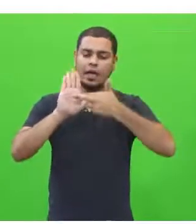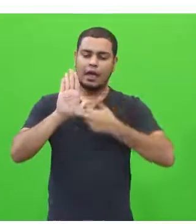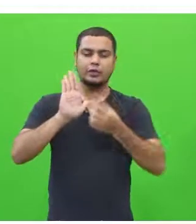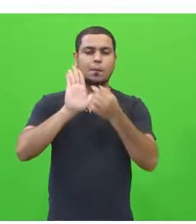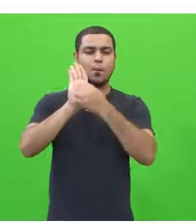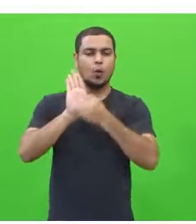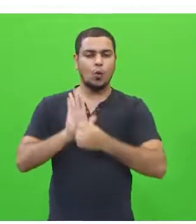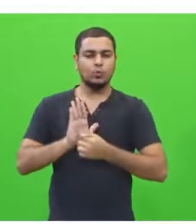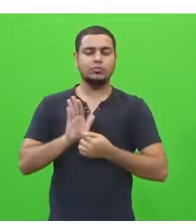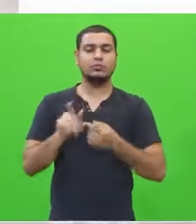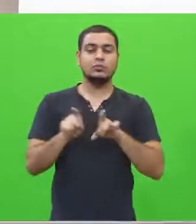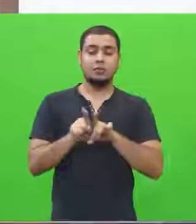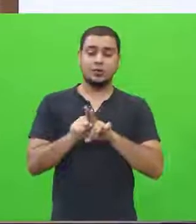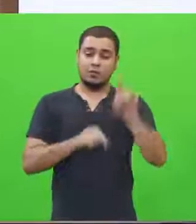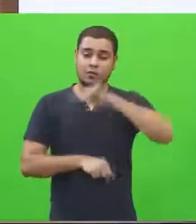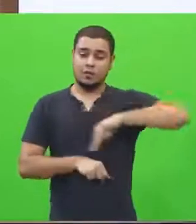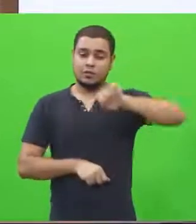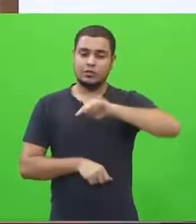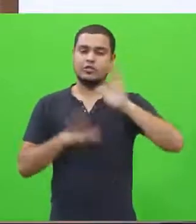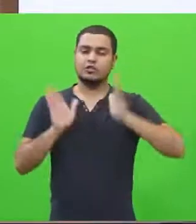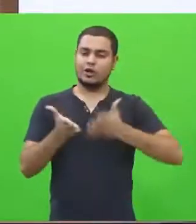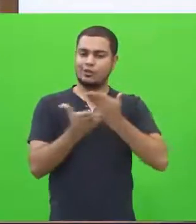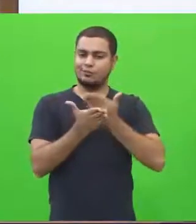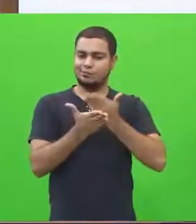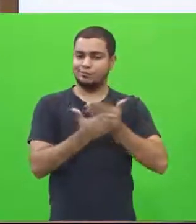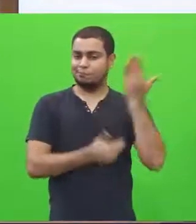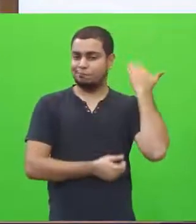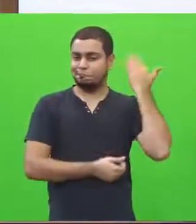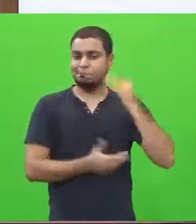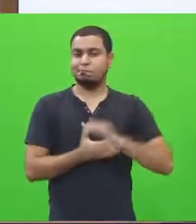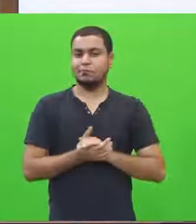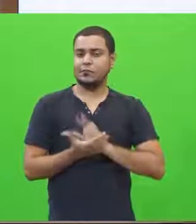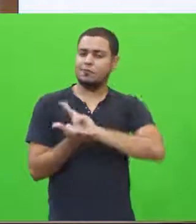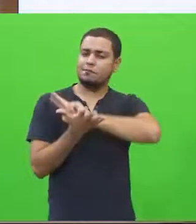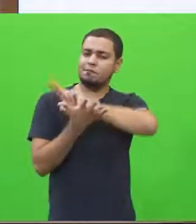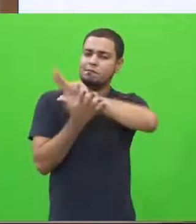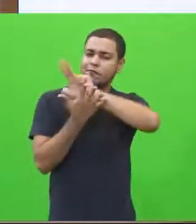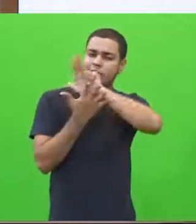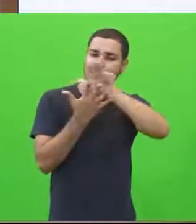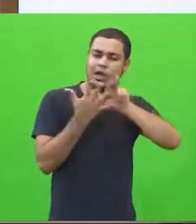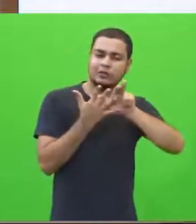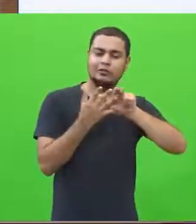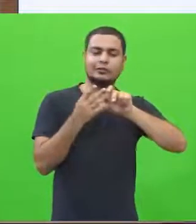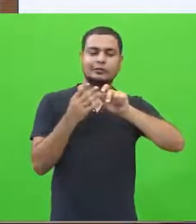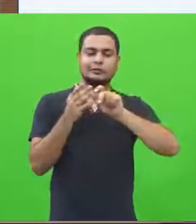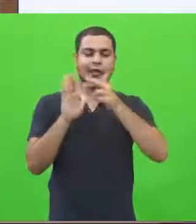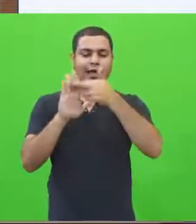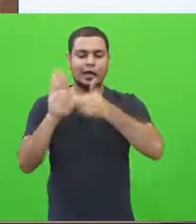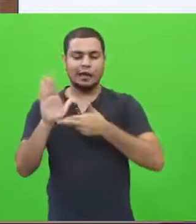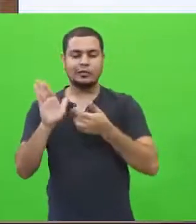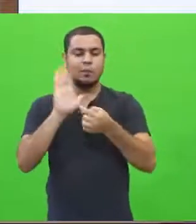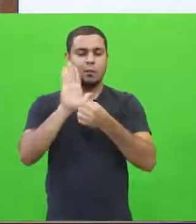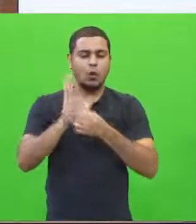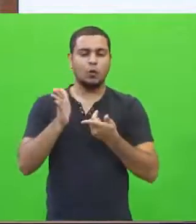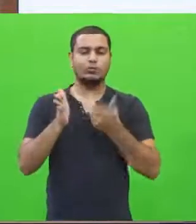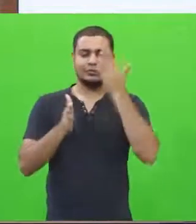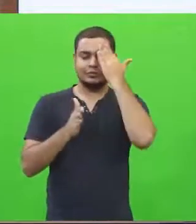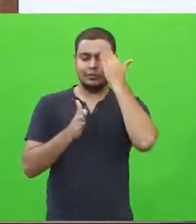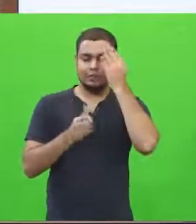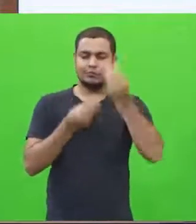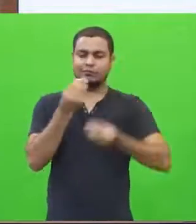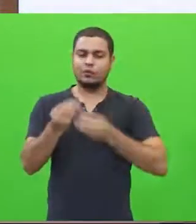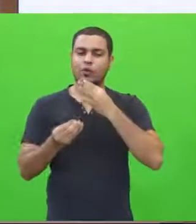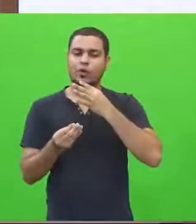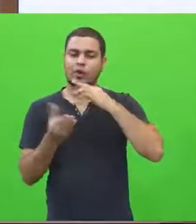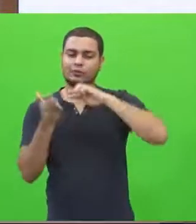Vocês devem ter estudado bastante em sala, vários sinais de pontuação, sabem decifrar